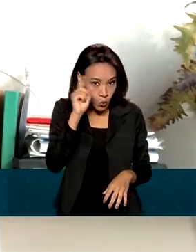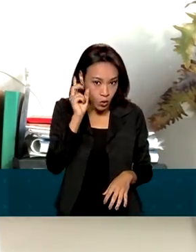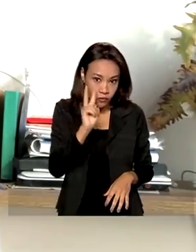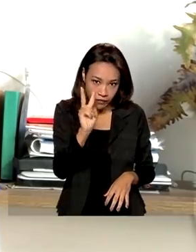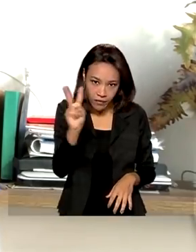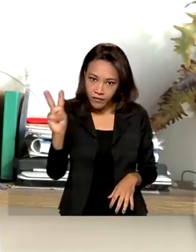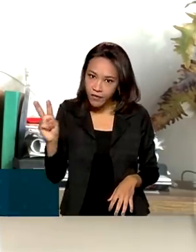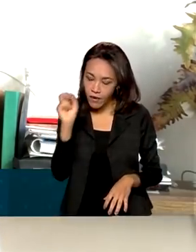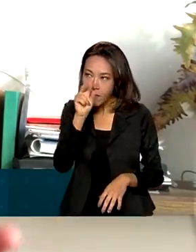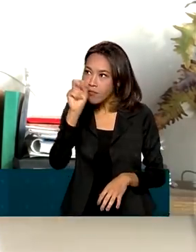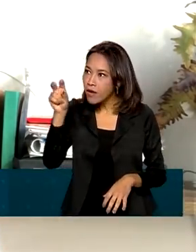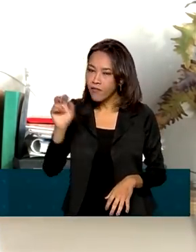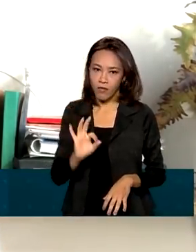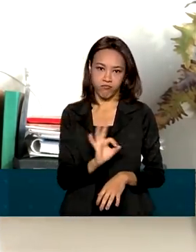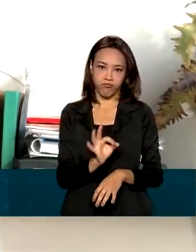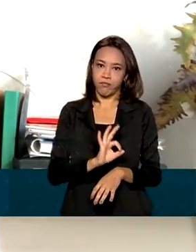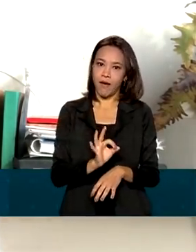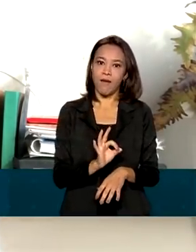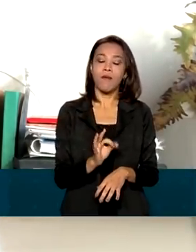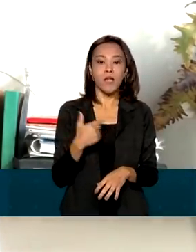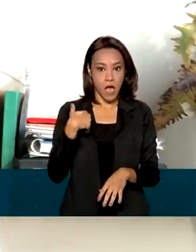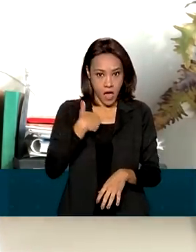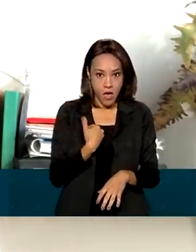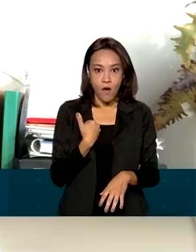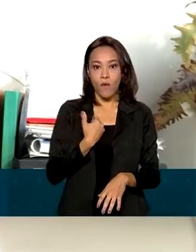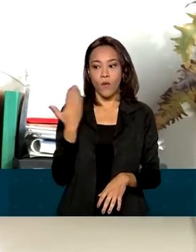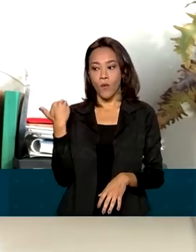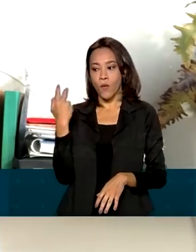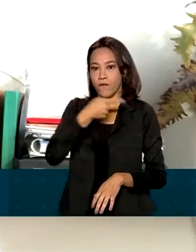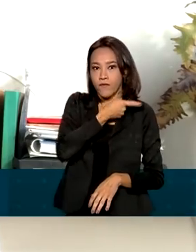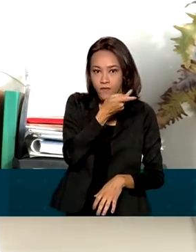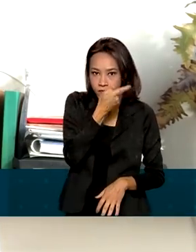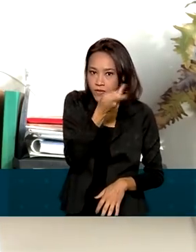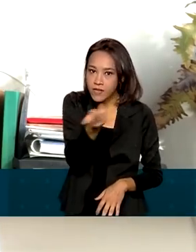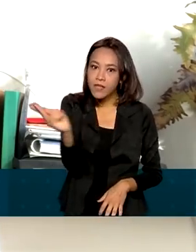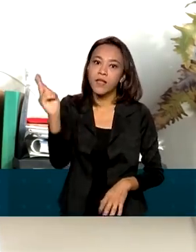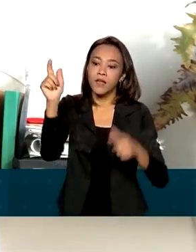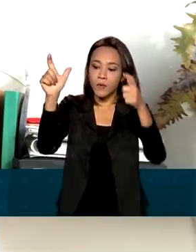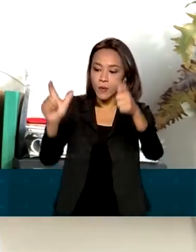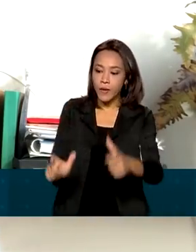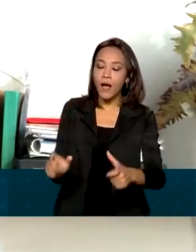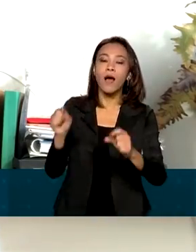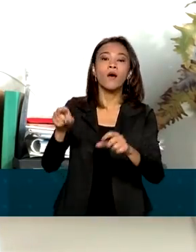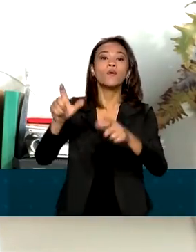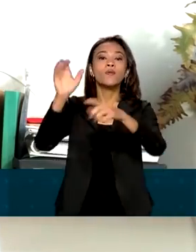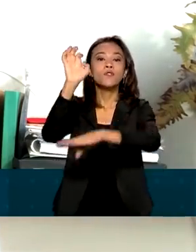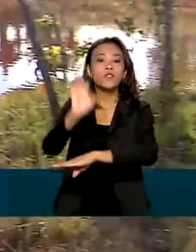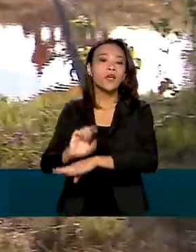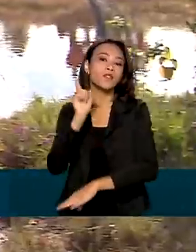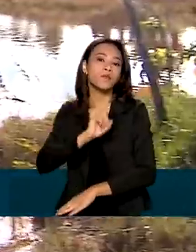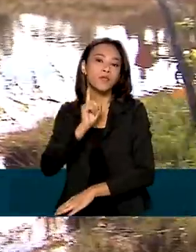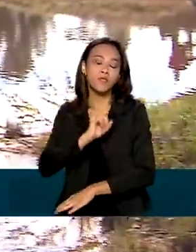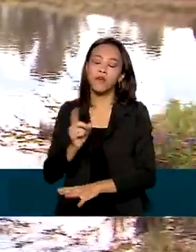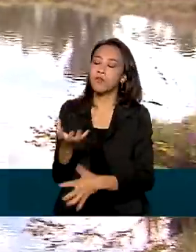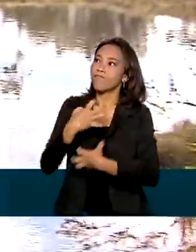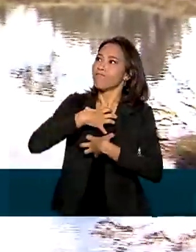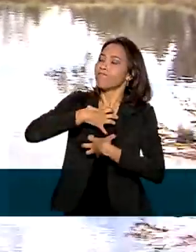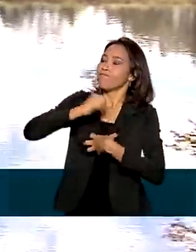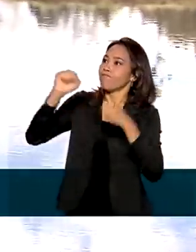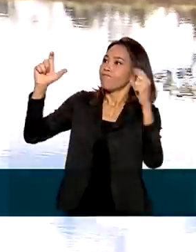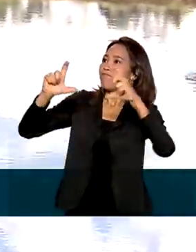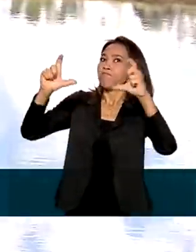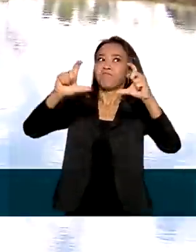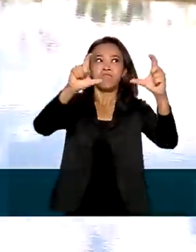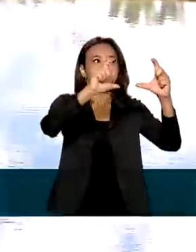nossa vida. E quando eu visitei o Parque Nacional de Sempre Vivas, no Cerrado Mineiro, não foi diferente. Mas ela lembra